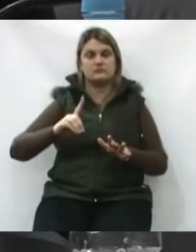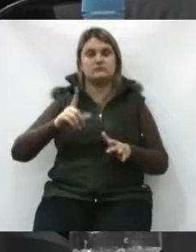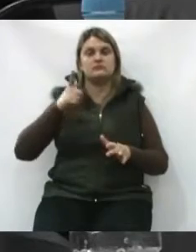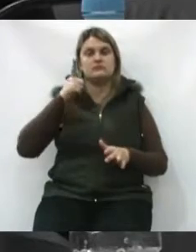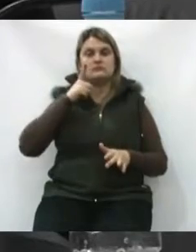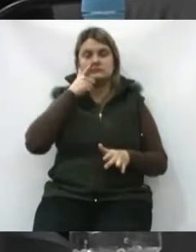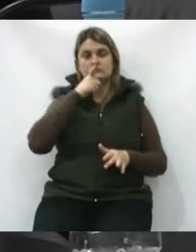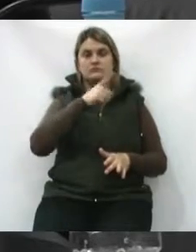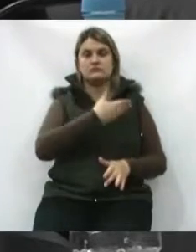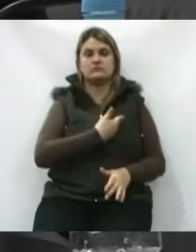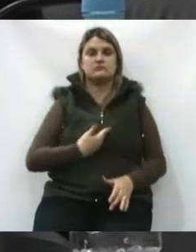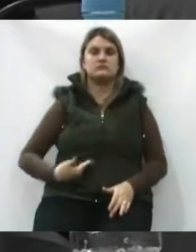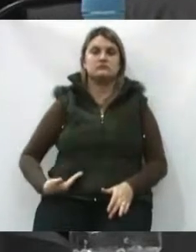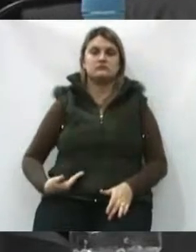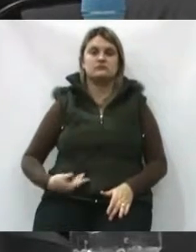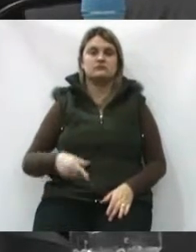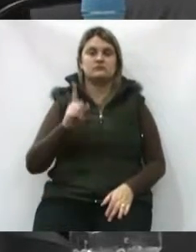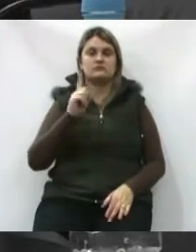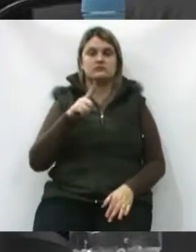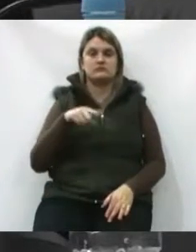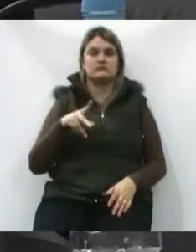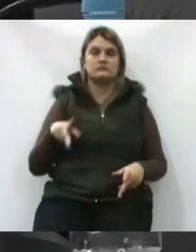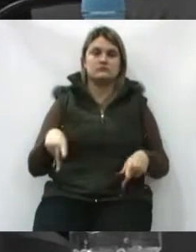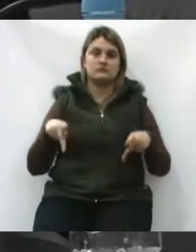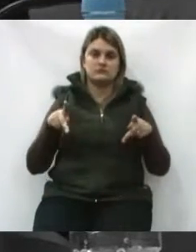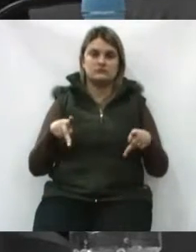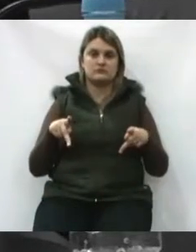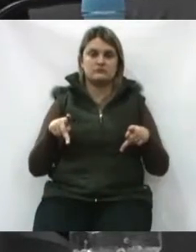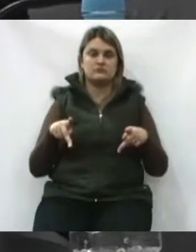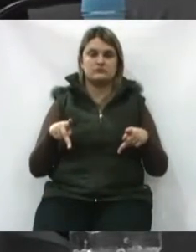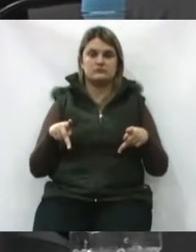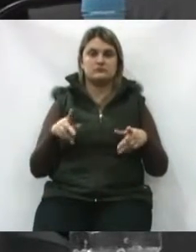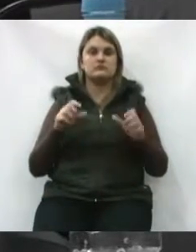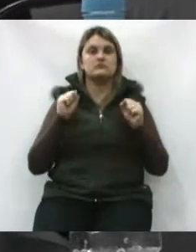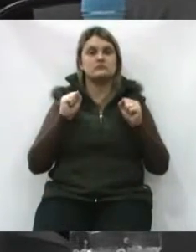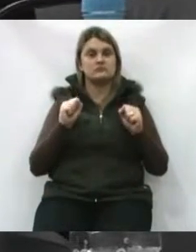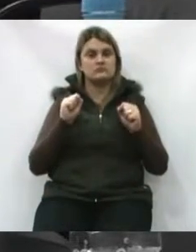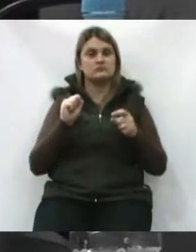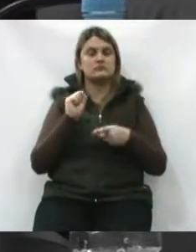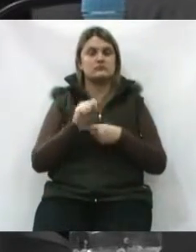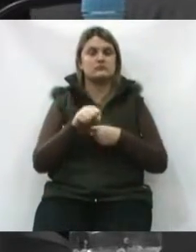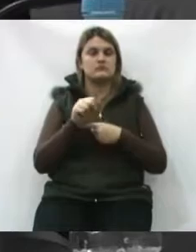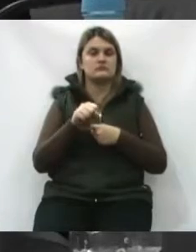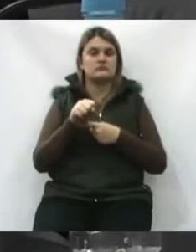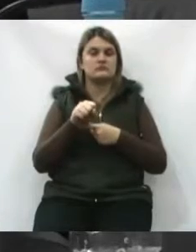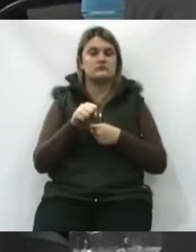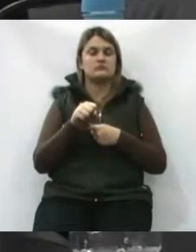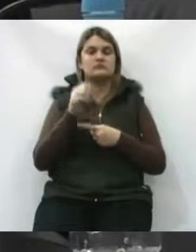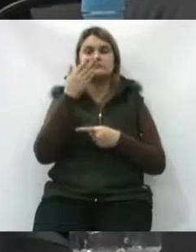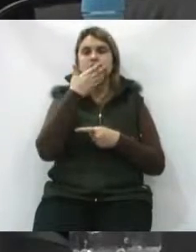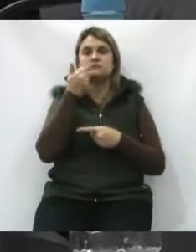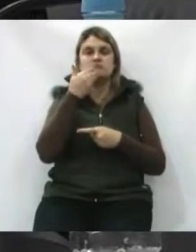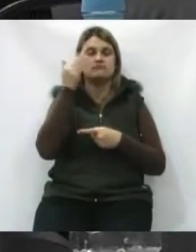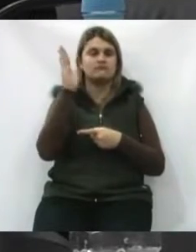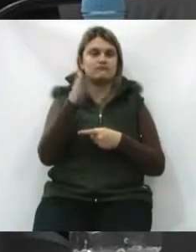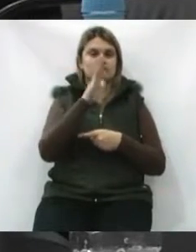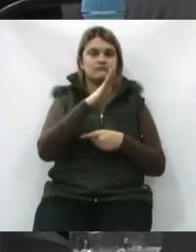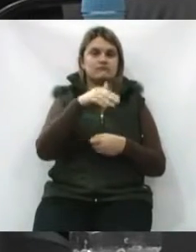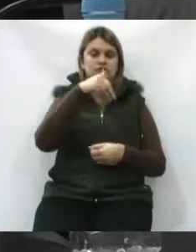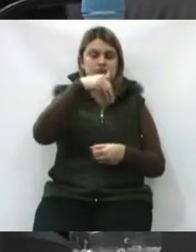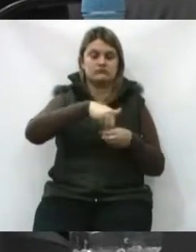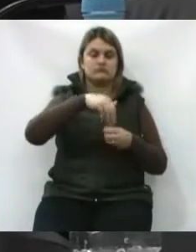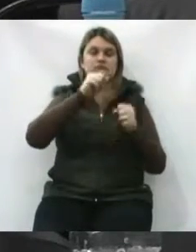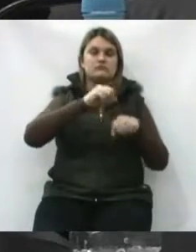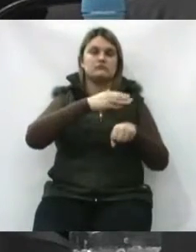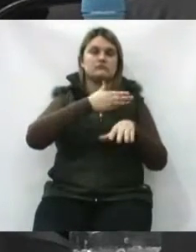de governar. Então, é lógico, a população pode sim, pode sim, anular seu voto, pode votar em